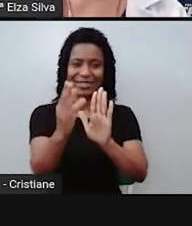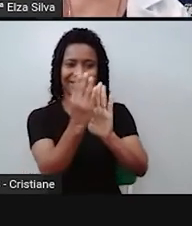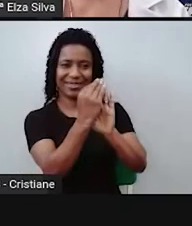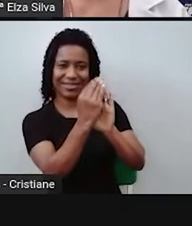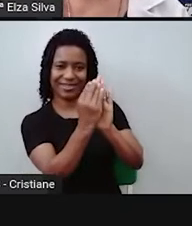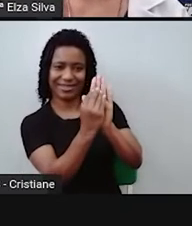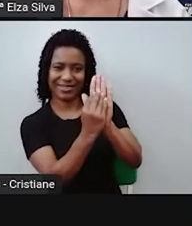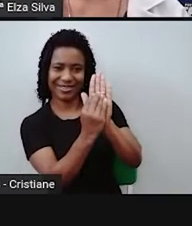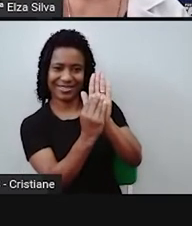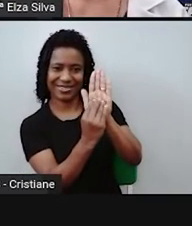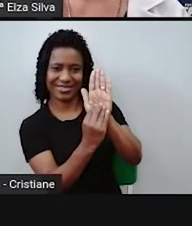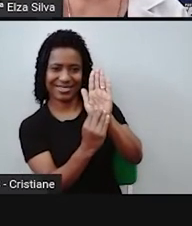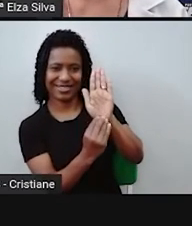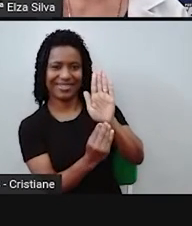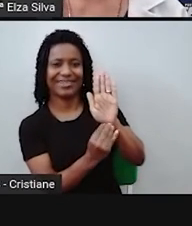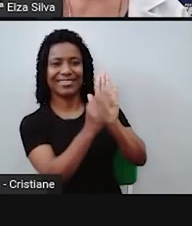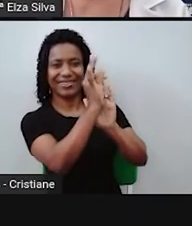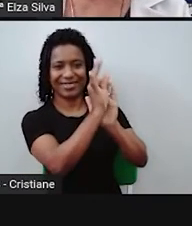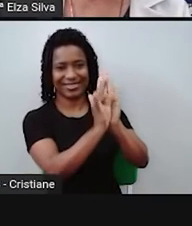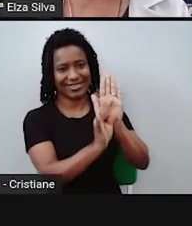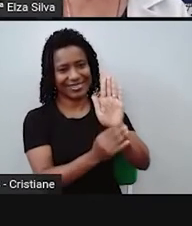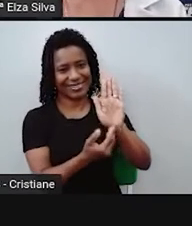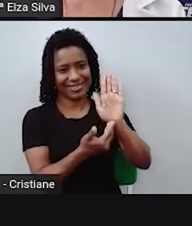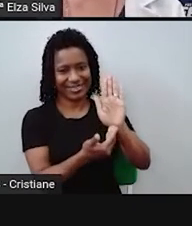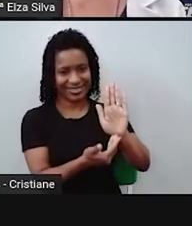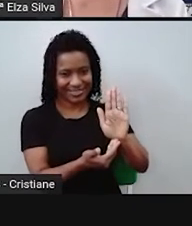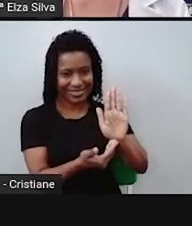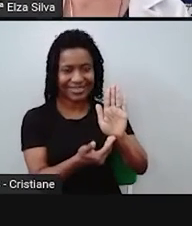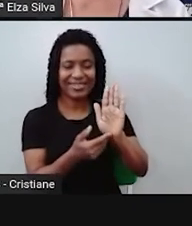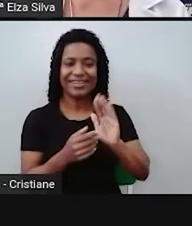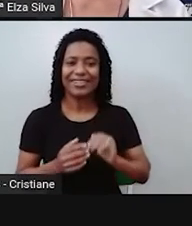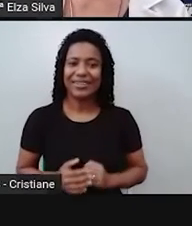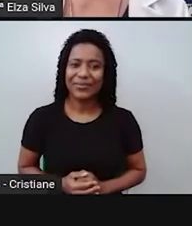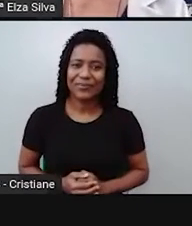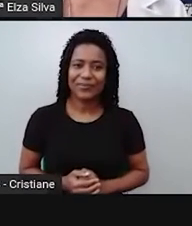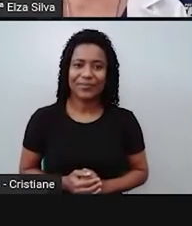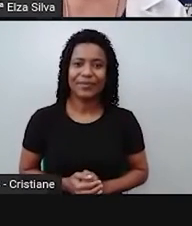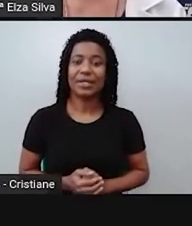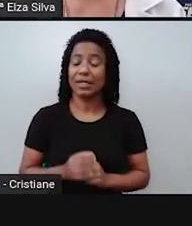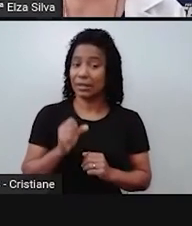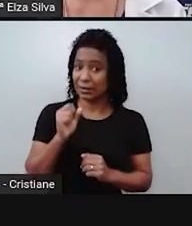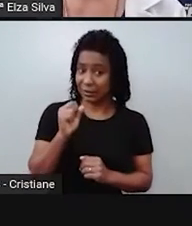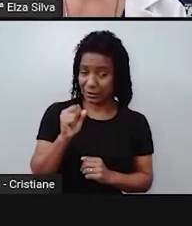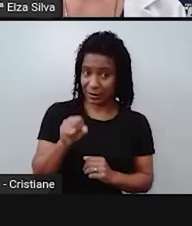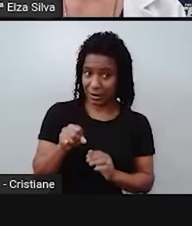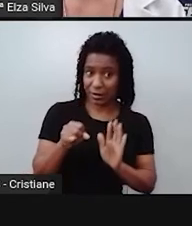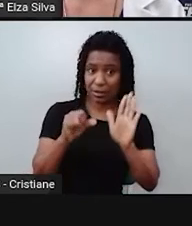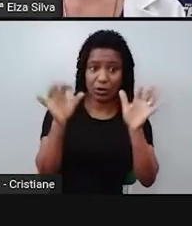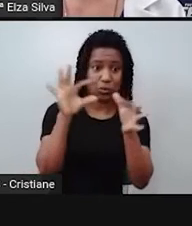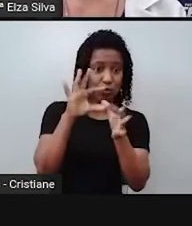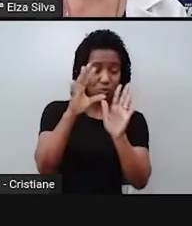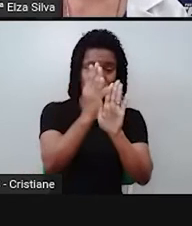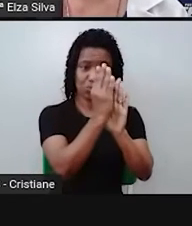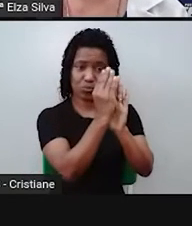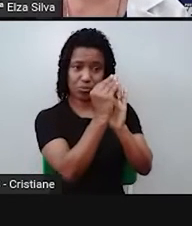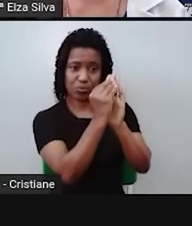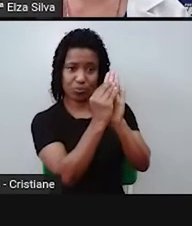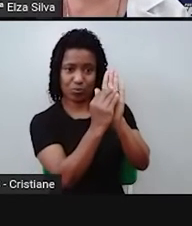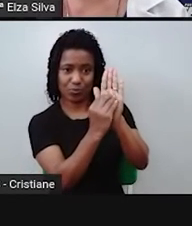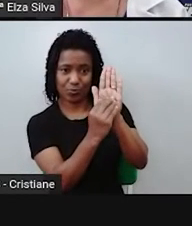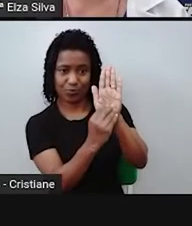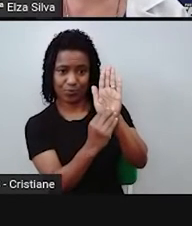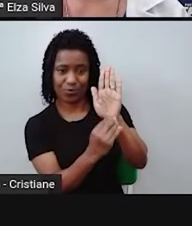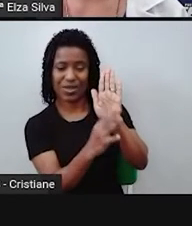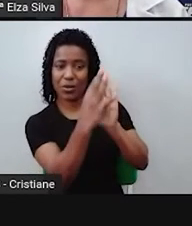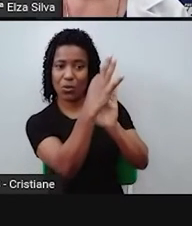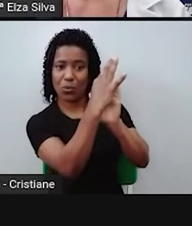bem conectado. Ok? Sem link words, o que é que acontece? Nosso texto vai ficar como esse